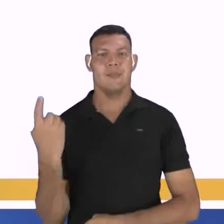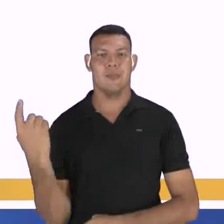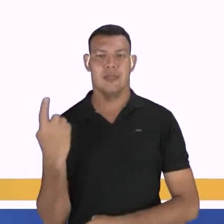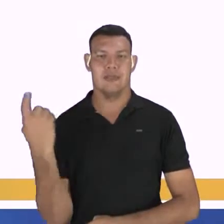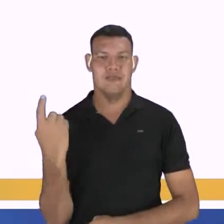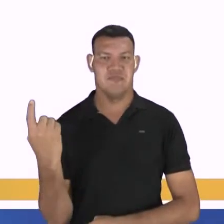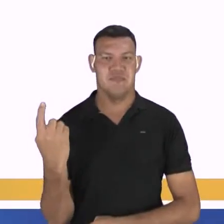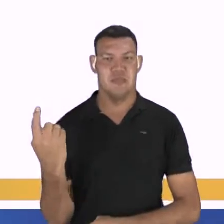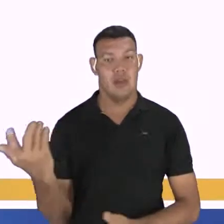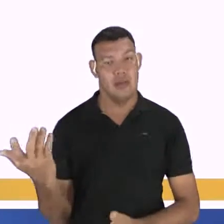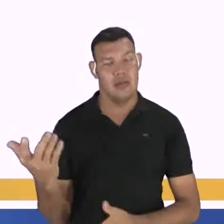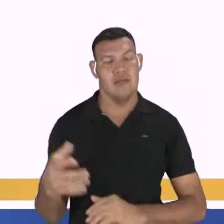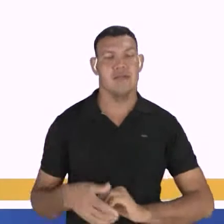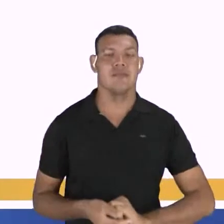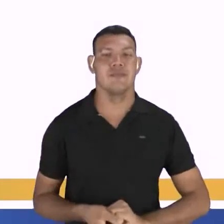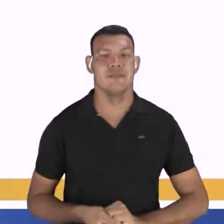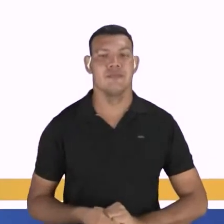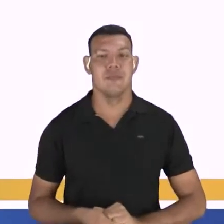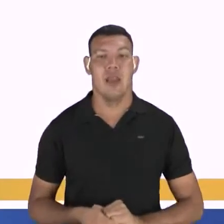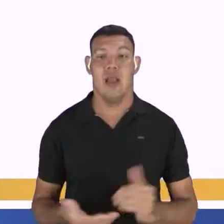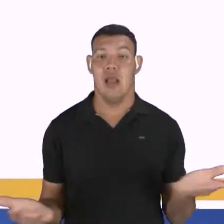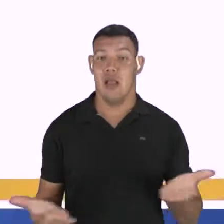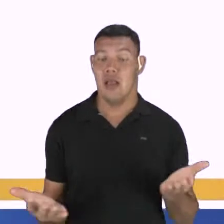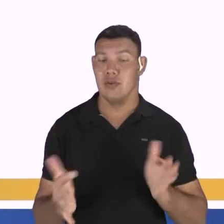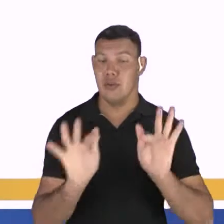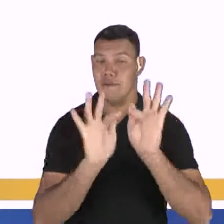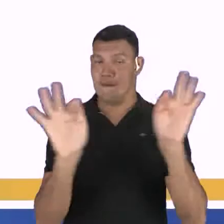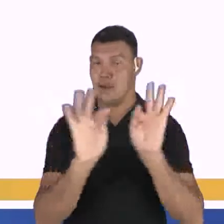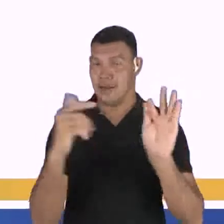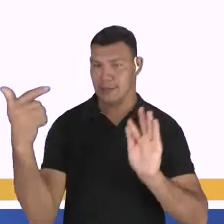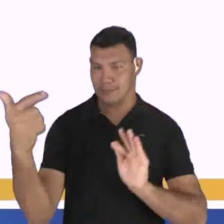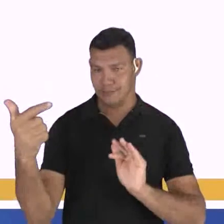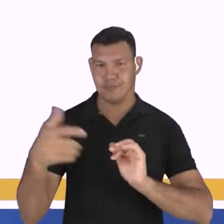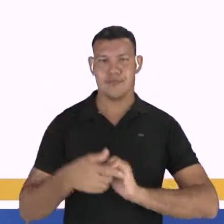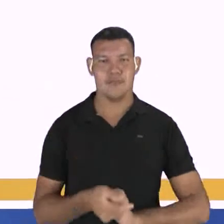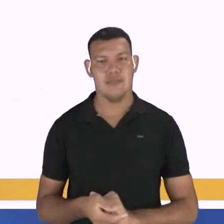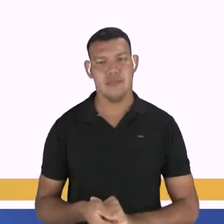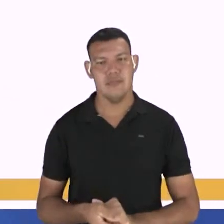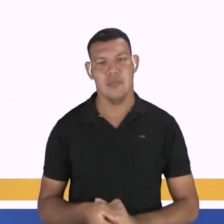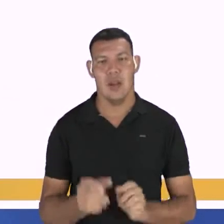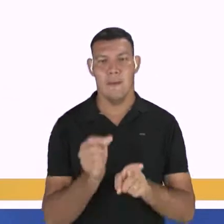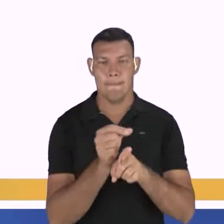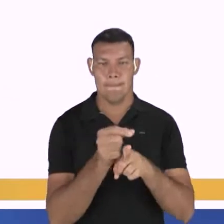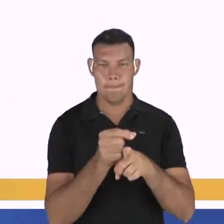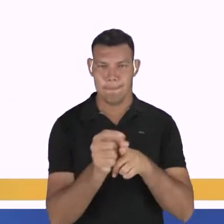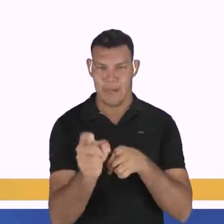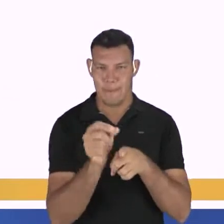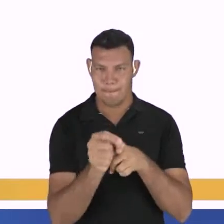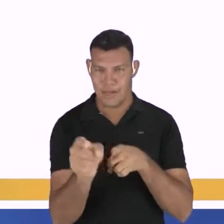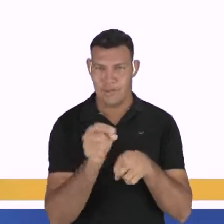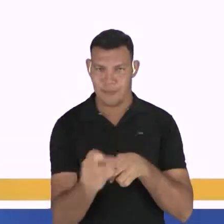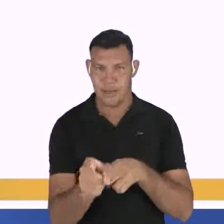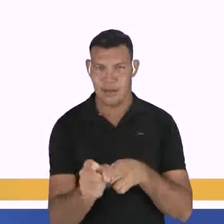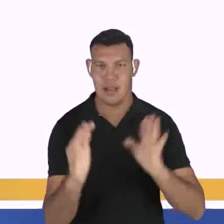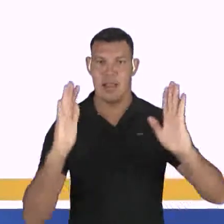precisa de funcionários. Agora, a segunda frase. Alugam-se casas. O verbo alugar já está